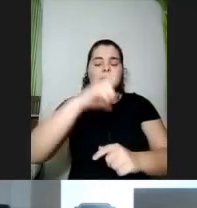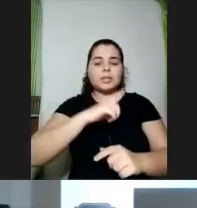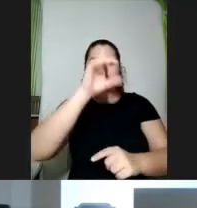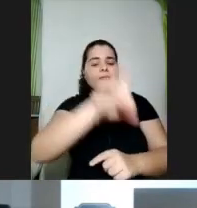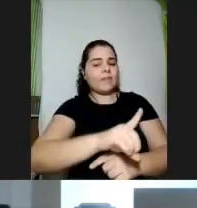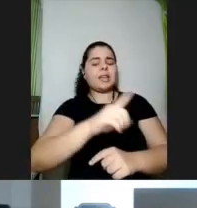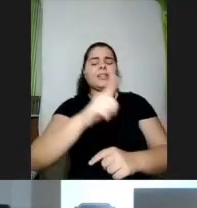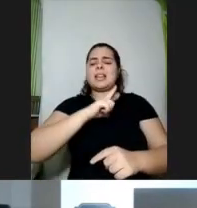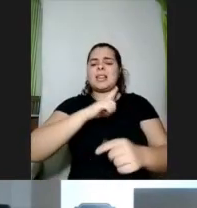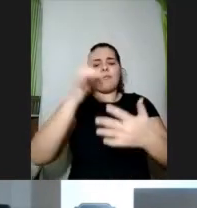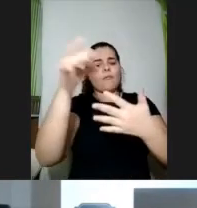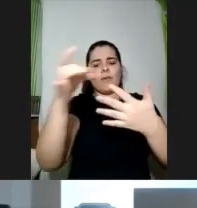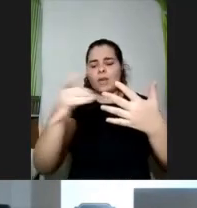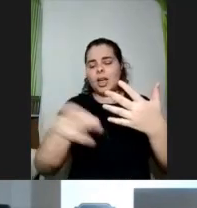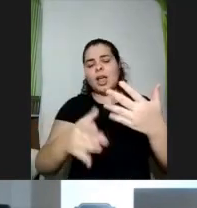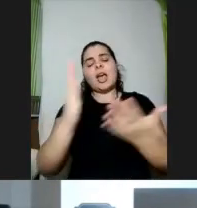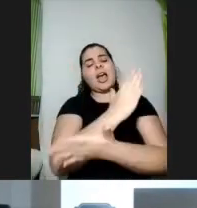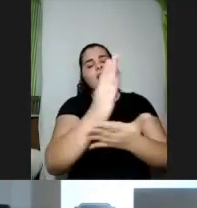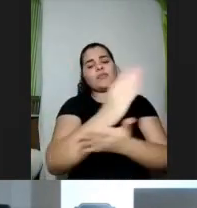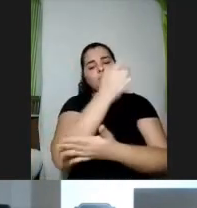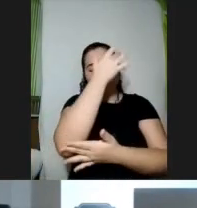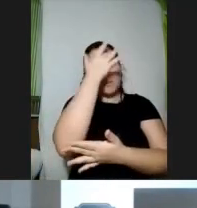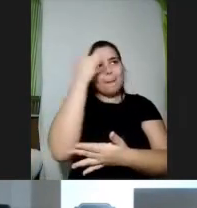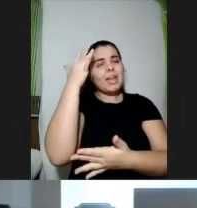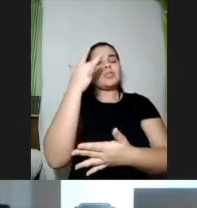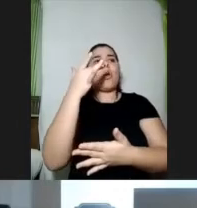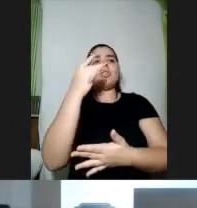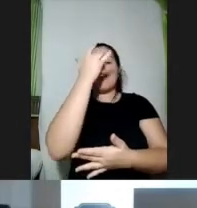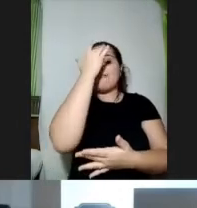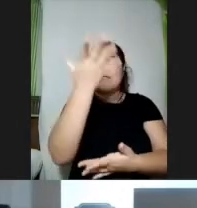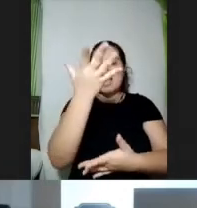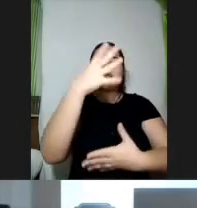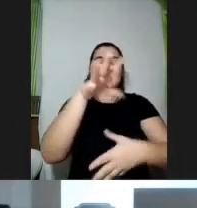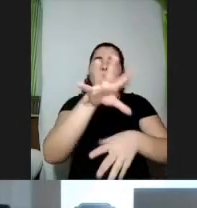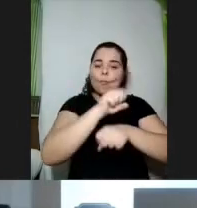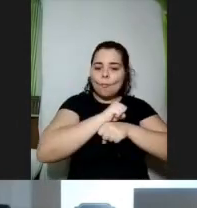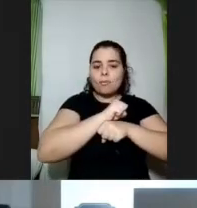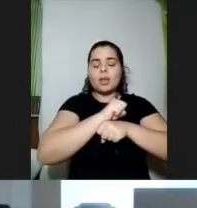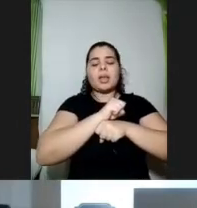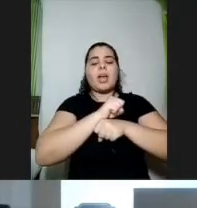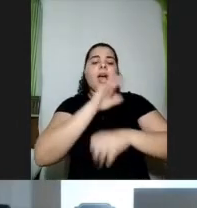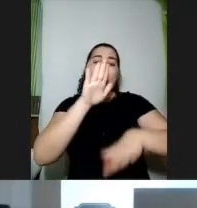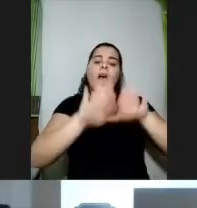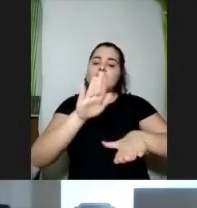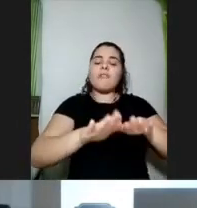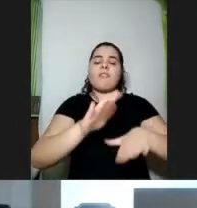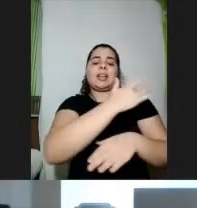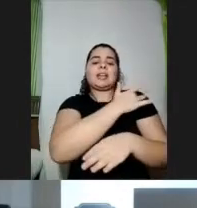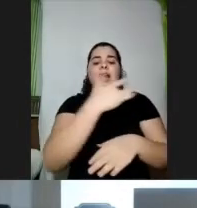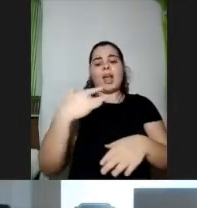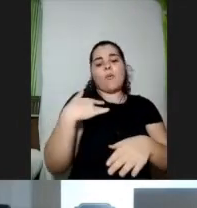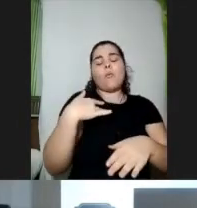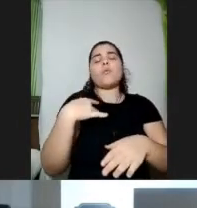mais vulneráveis, que ficam mais expostas a ter um agrábulo na condição de saúde, no caso de